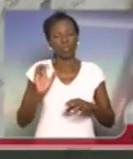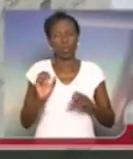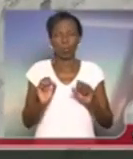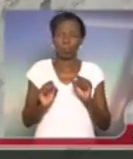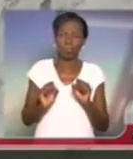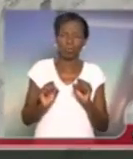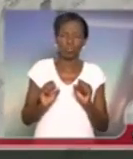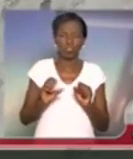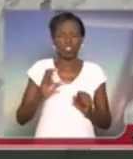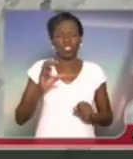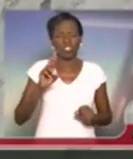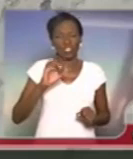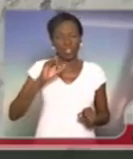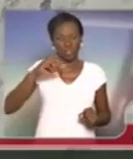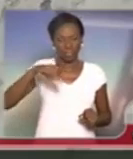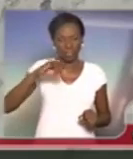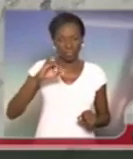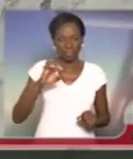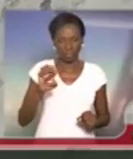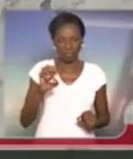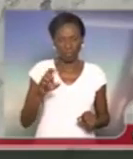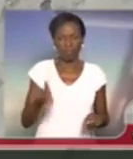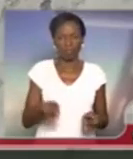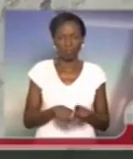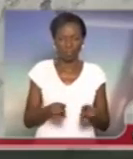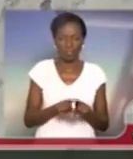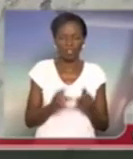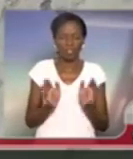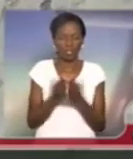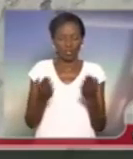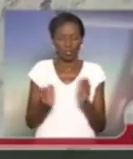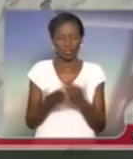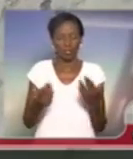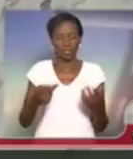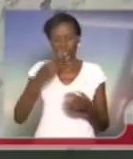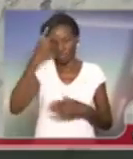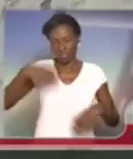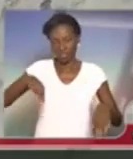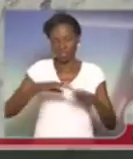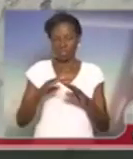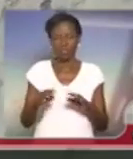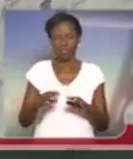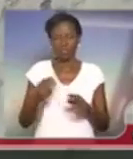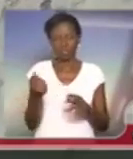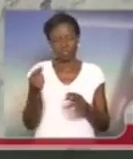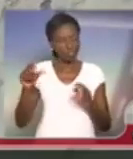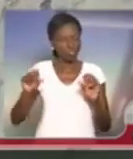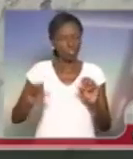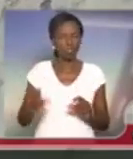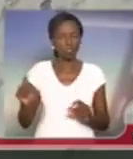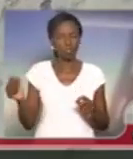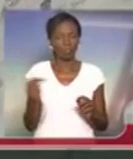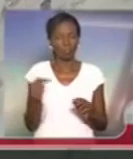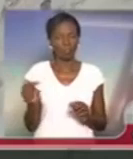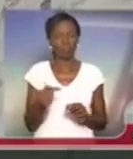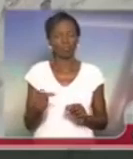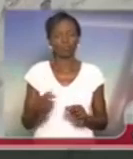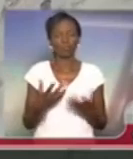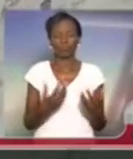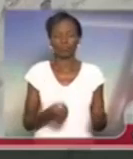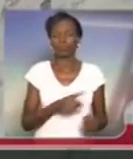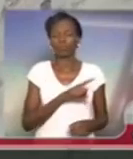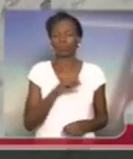uma criminalização também da pobreza e das camadas populares. Mas nós não vamos aceitar, a população está